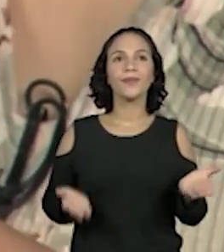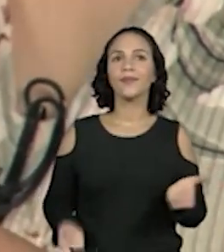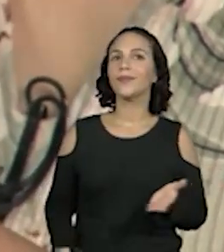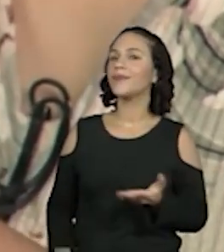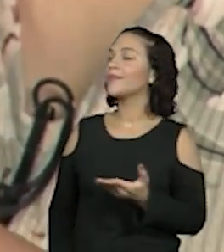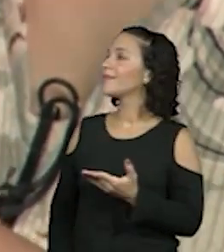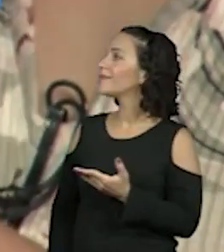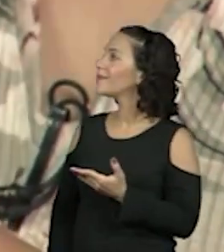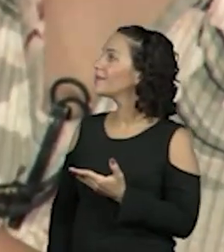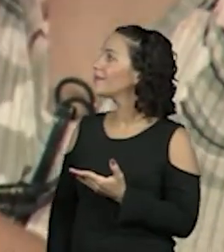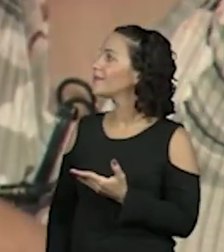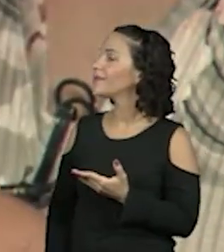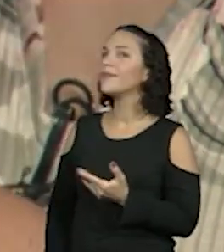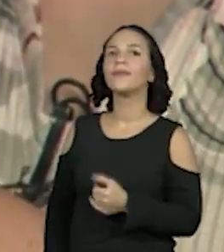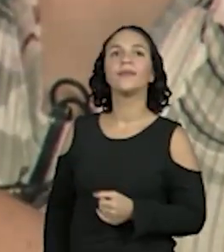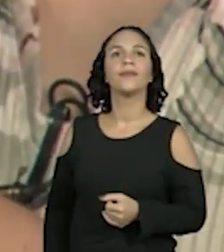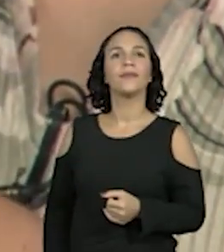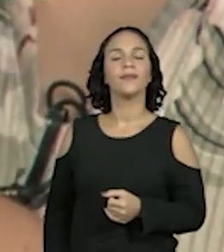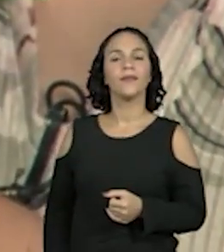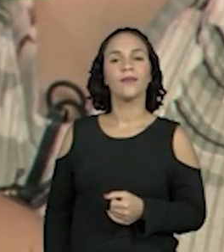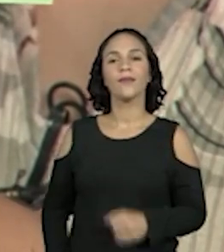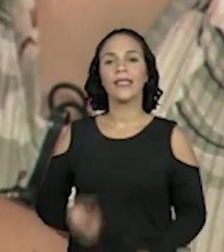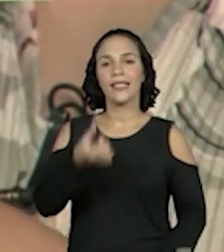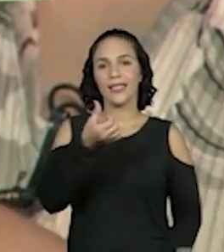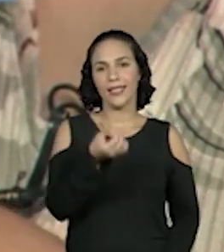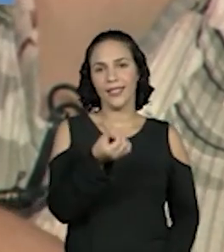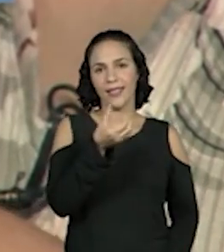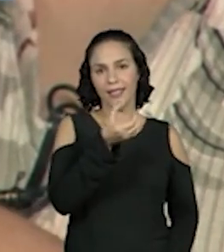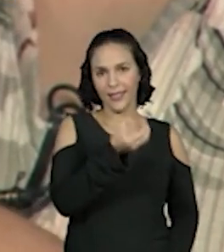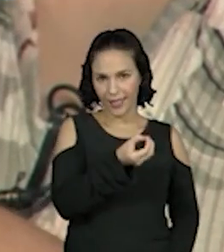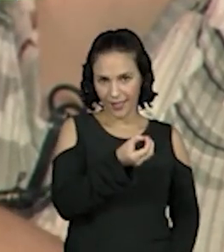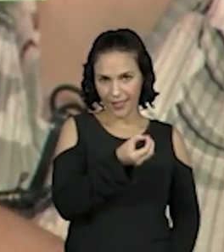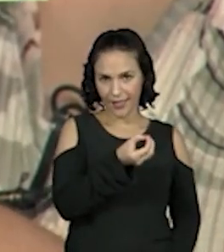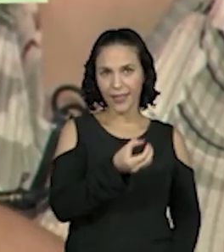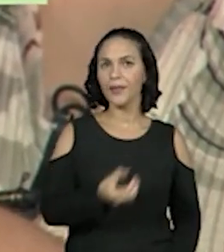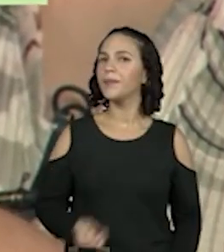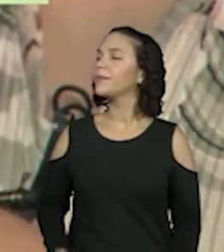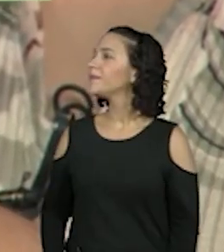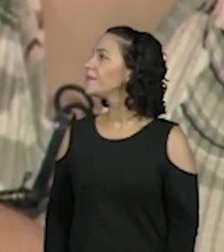60. O 60.